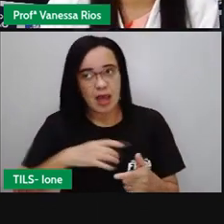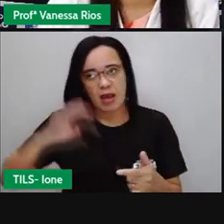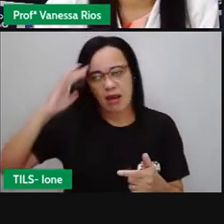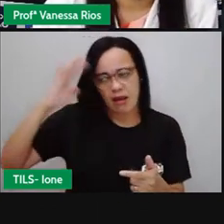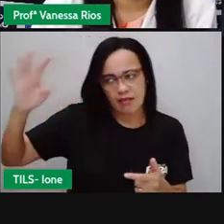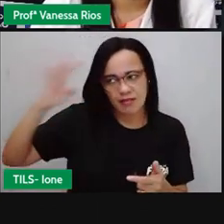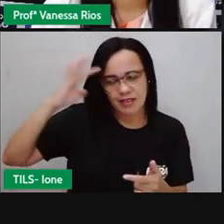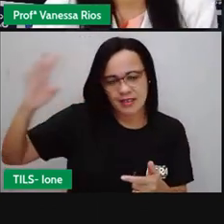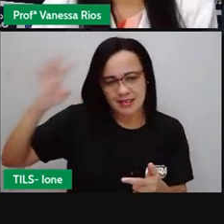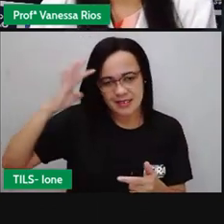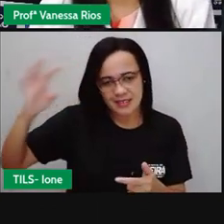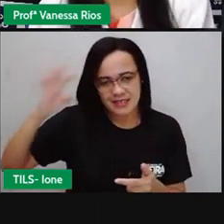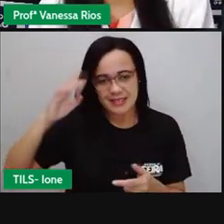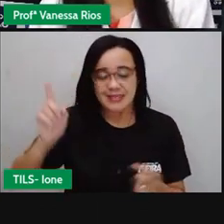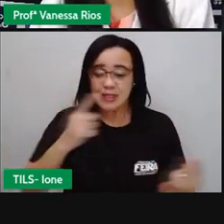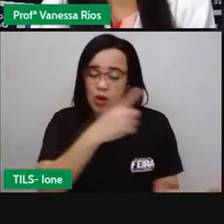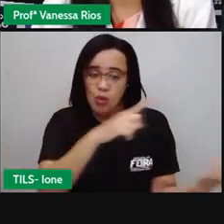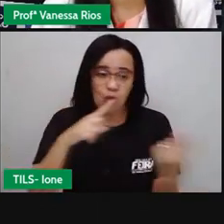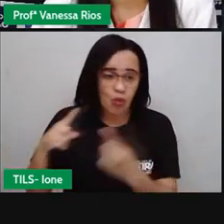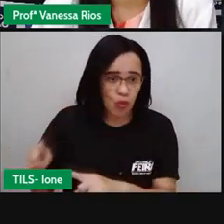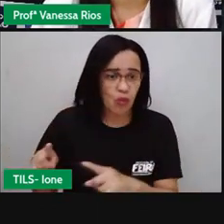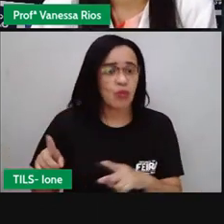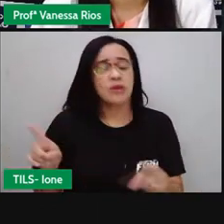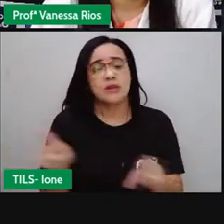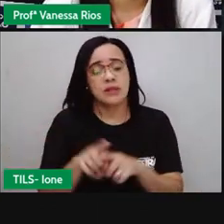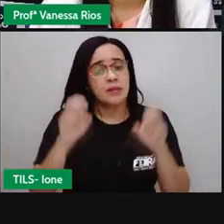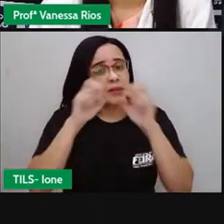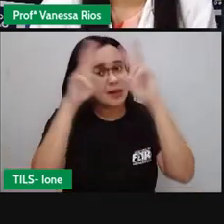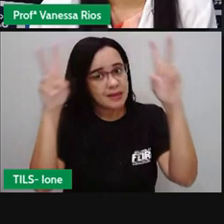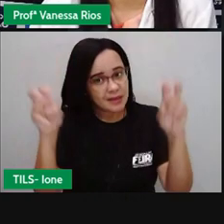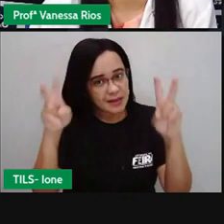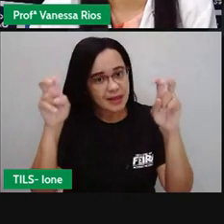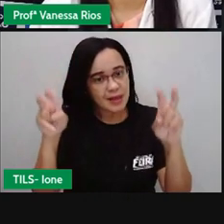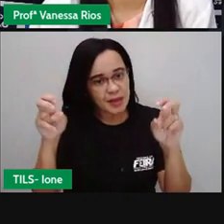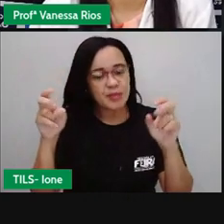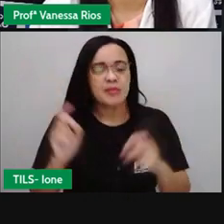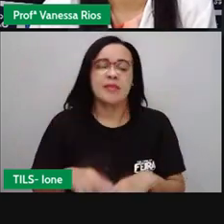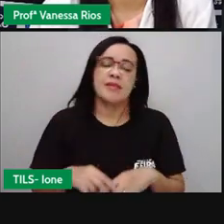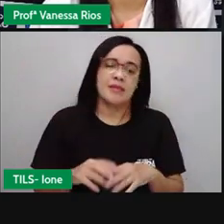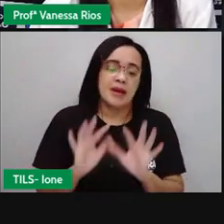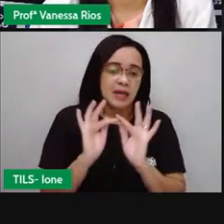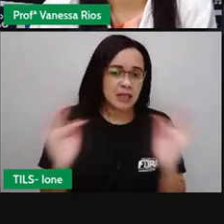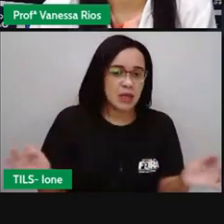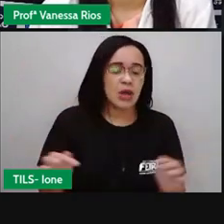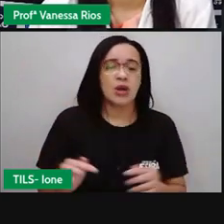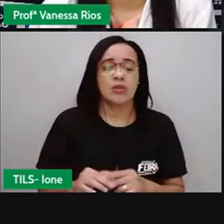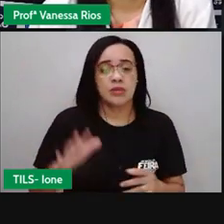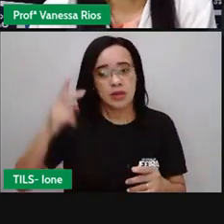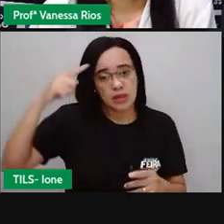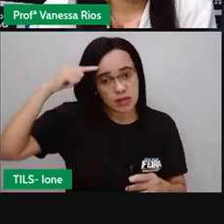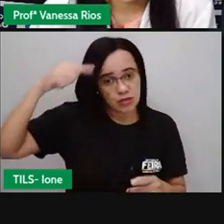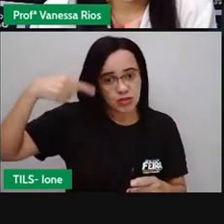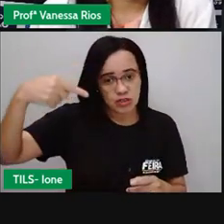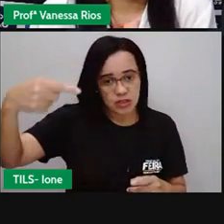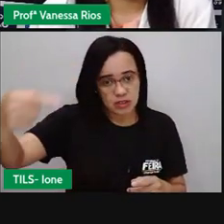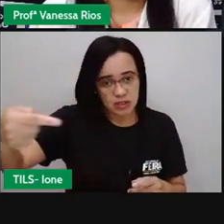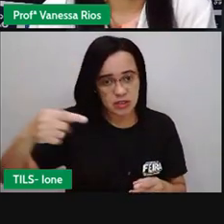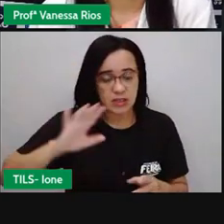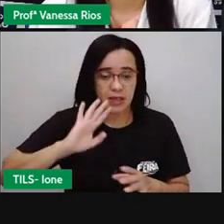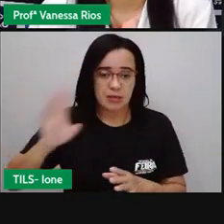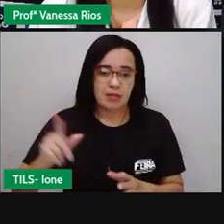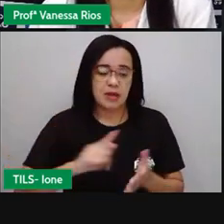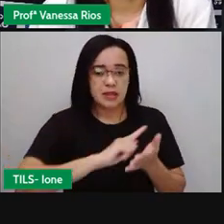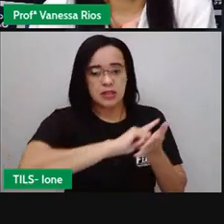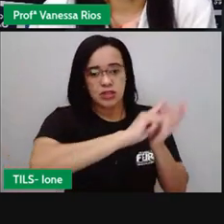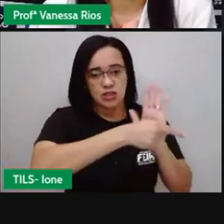cotidiano que são coisas aí que os dois têm comum eles são gêneros textuais diferentes né